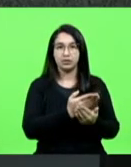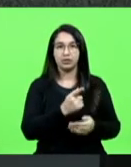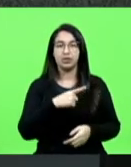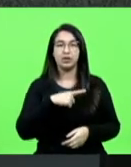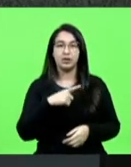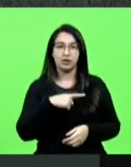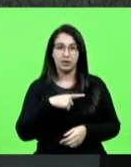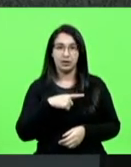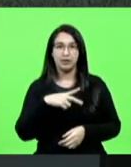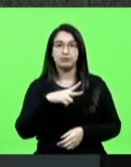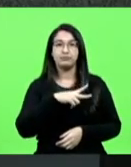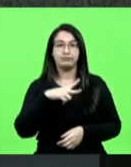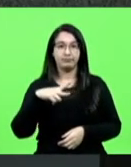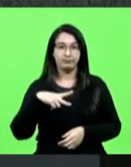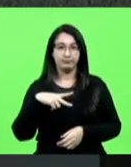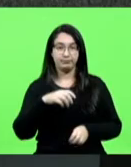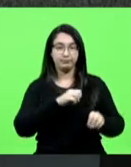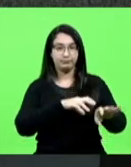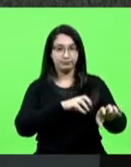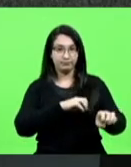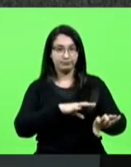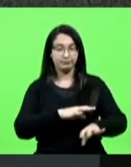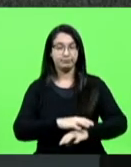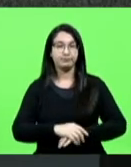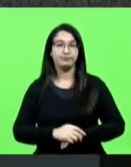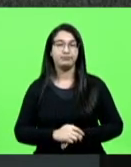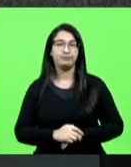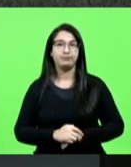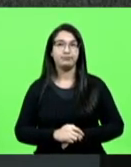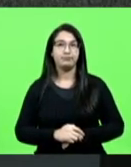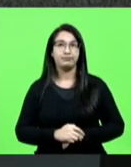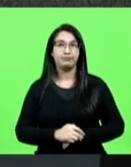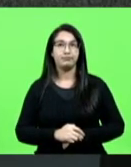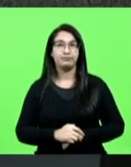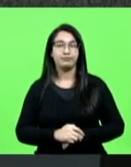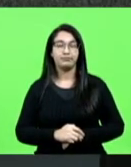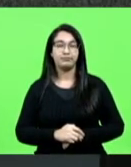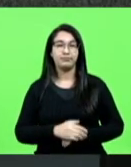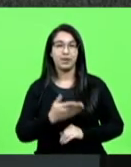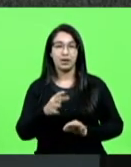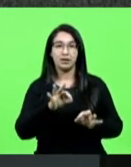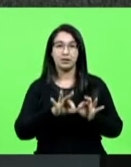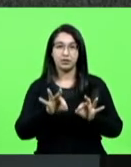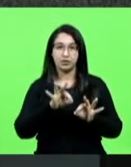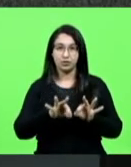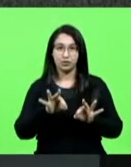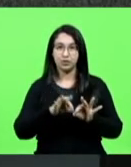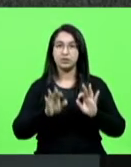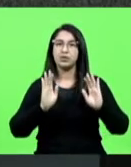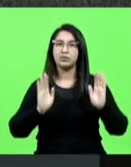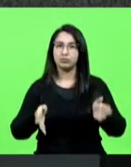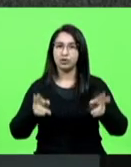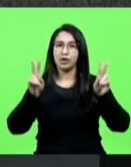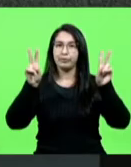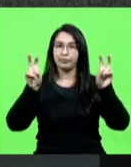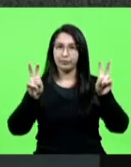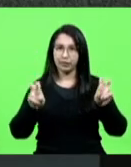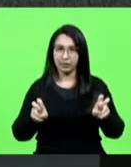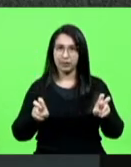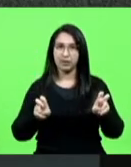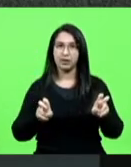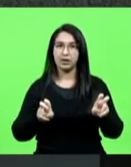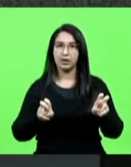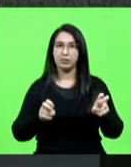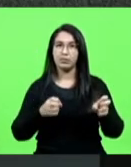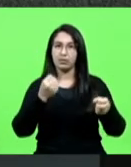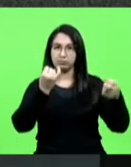Estadual de Ensino, e de que grande número de instituições aborda essa temática. Sendo assim, o meu